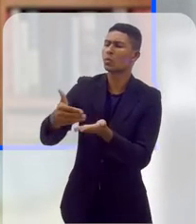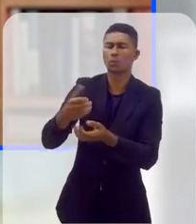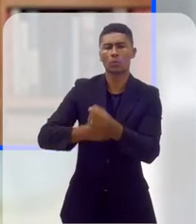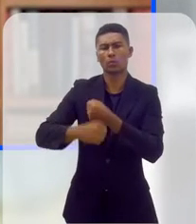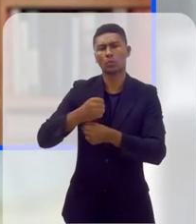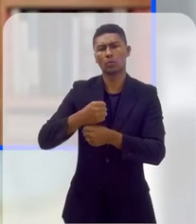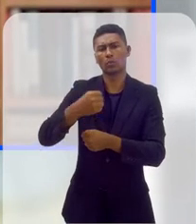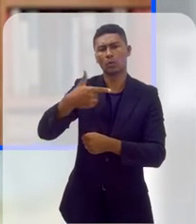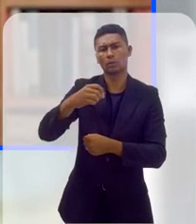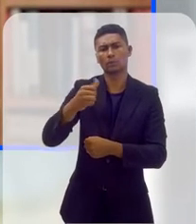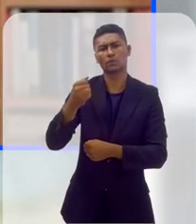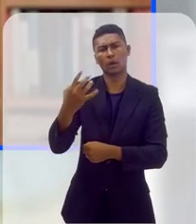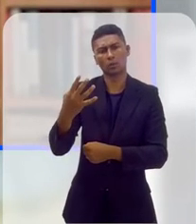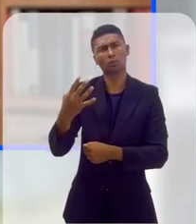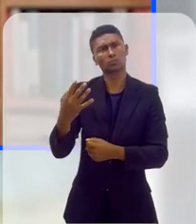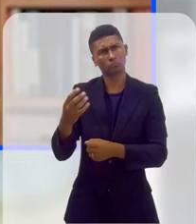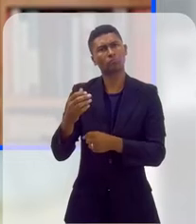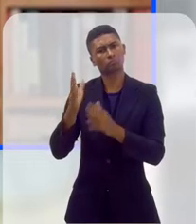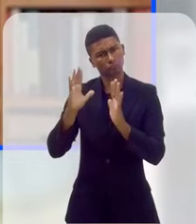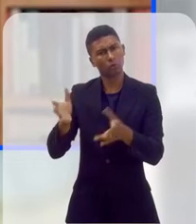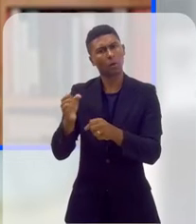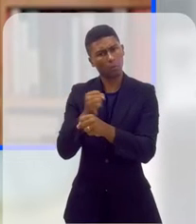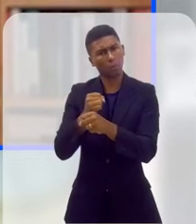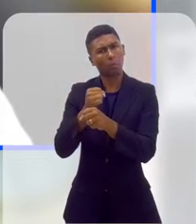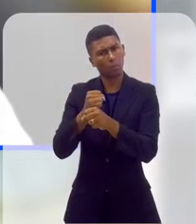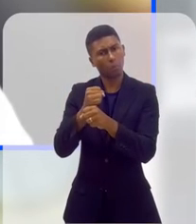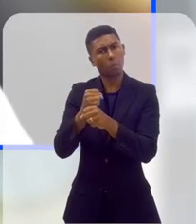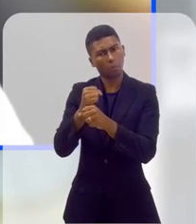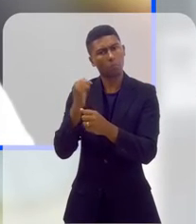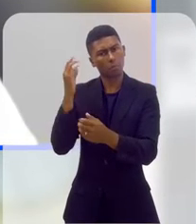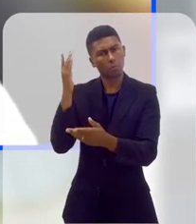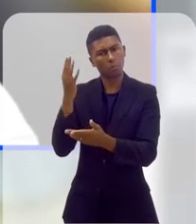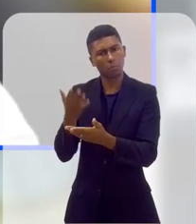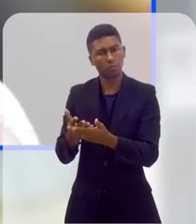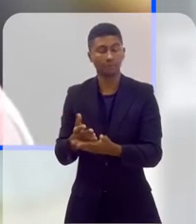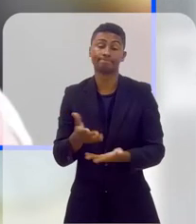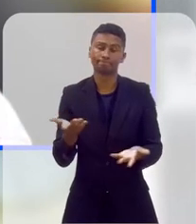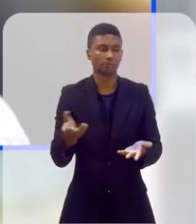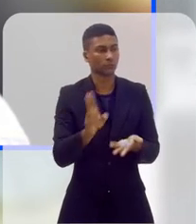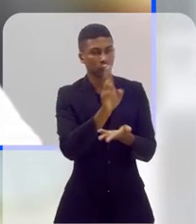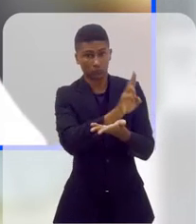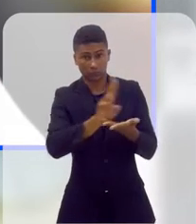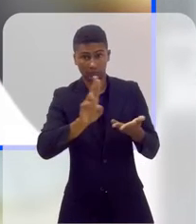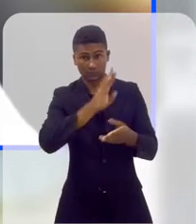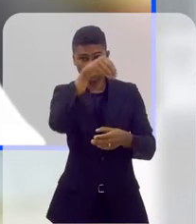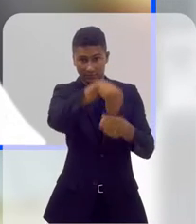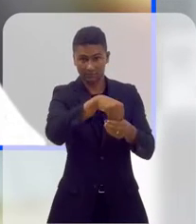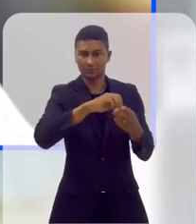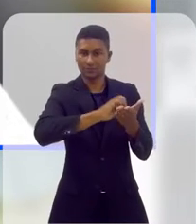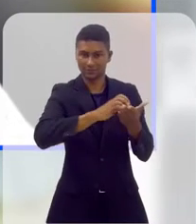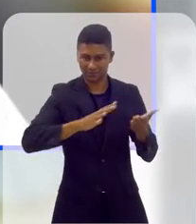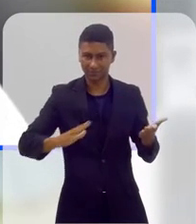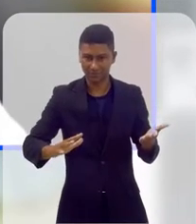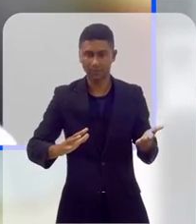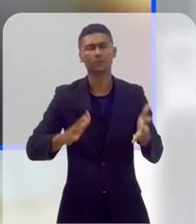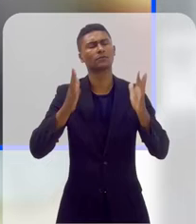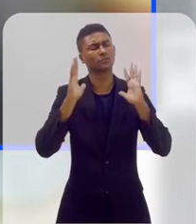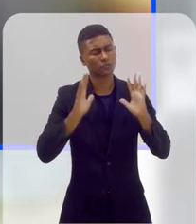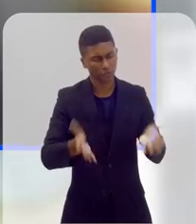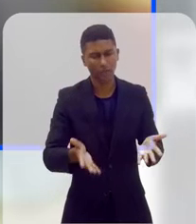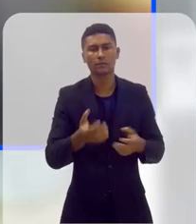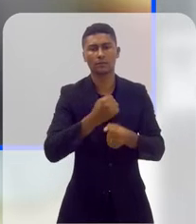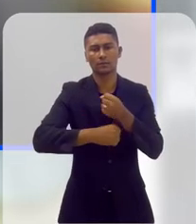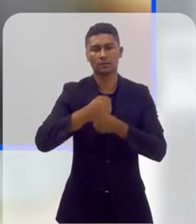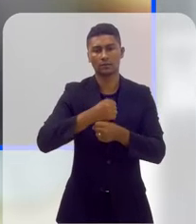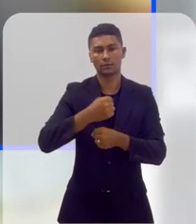funciona desde 2014, já tem um tempinho então, né? As atividades dentro da universidade, nós já desenvolvemos